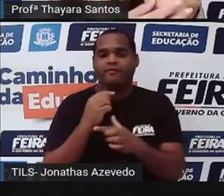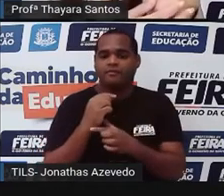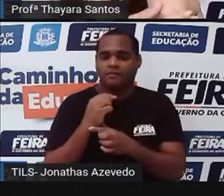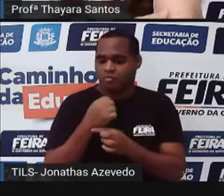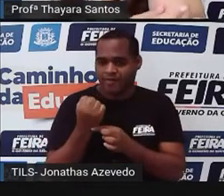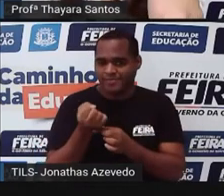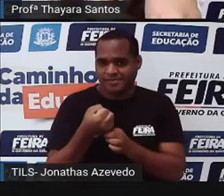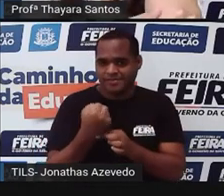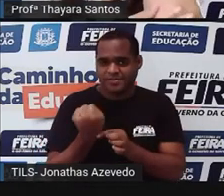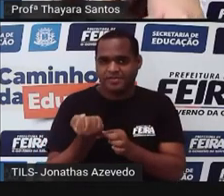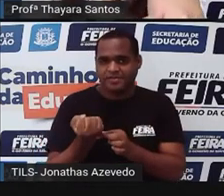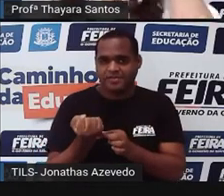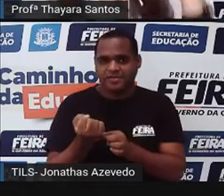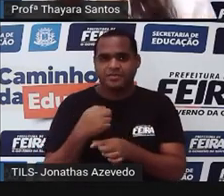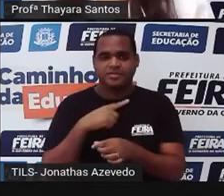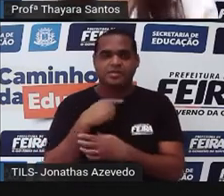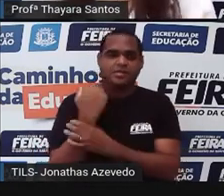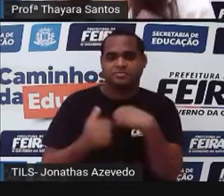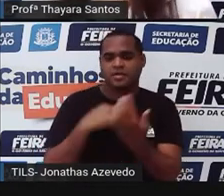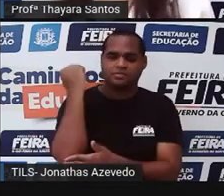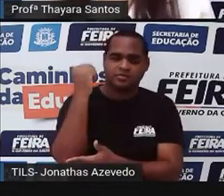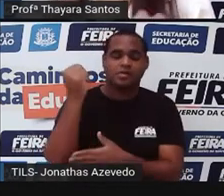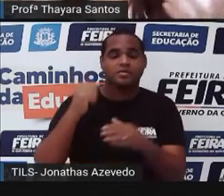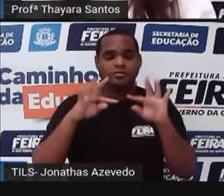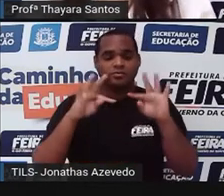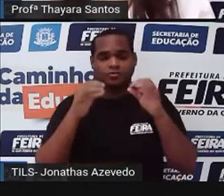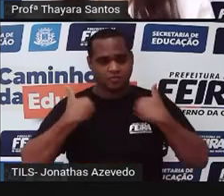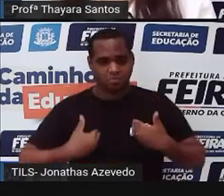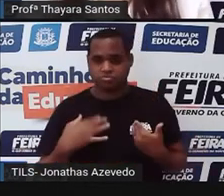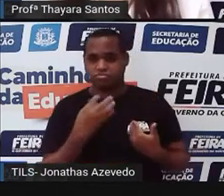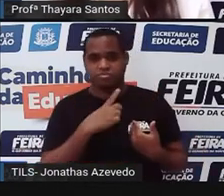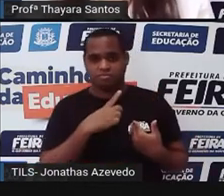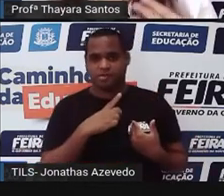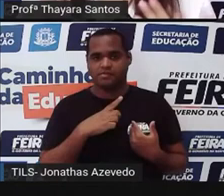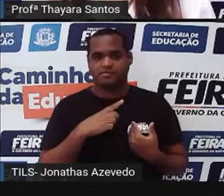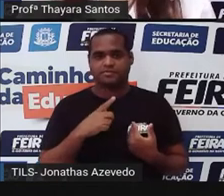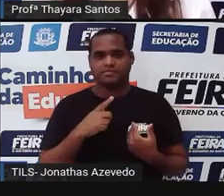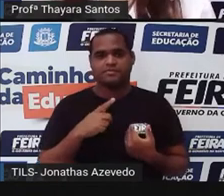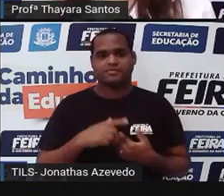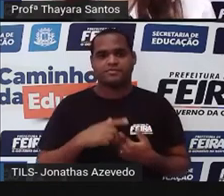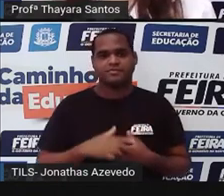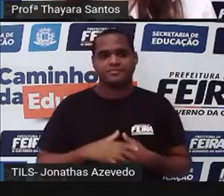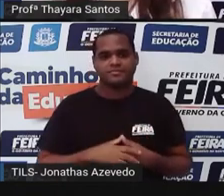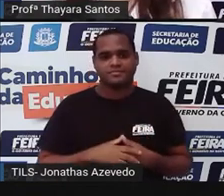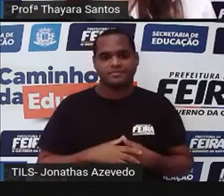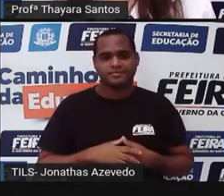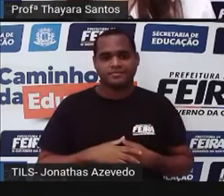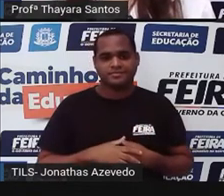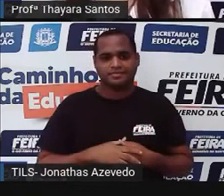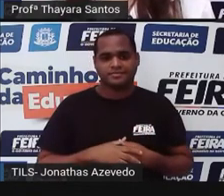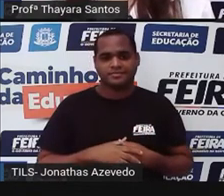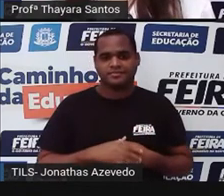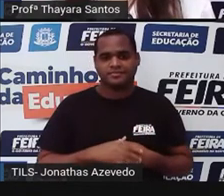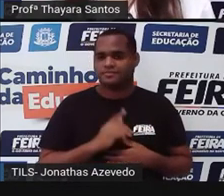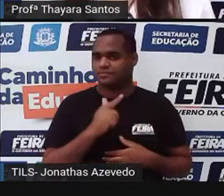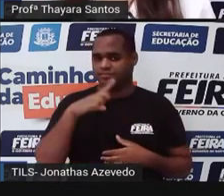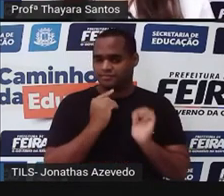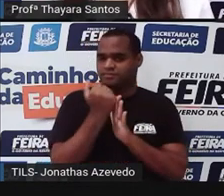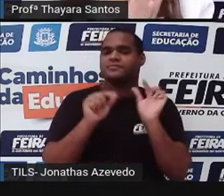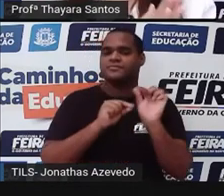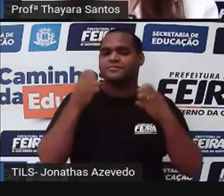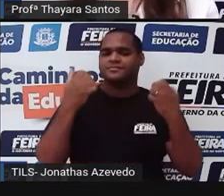A gente tem uma articulação aqui, ó, no punho, a gente tem outra articulação aqui no cotovelo, e esses animais também têm